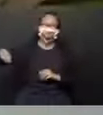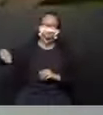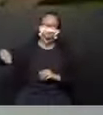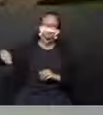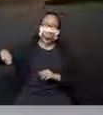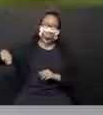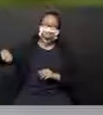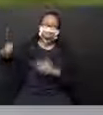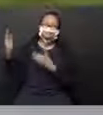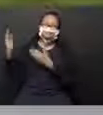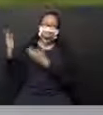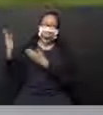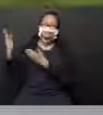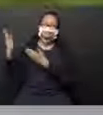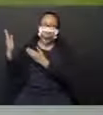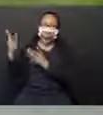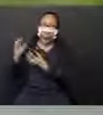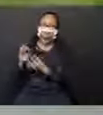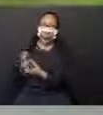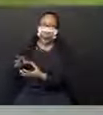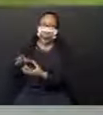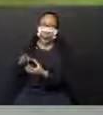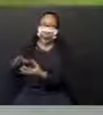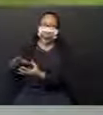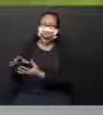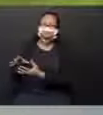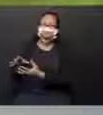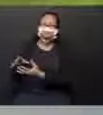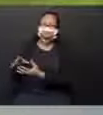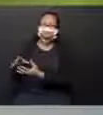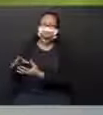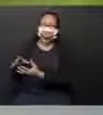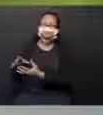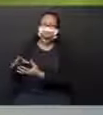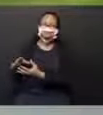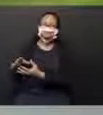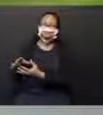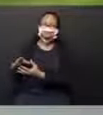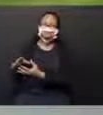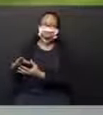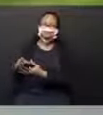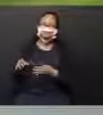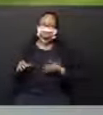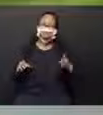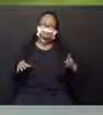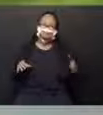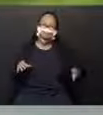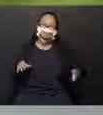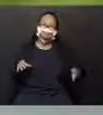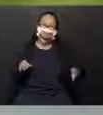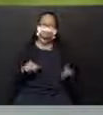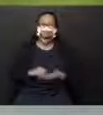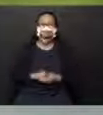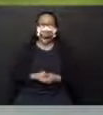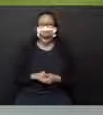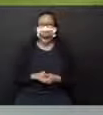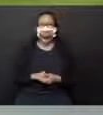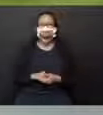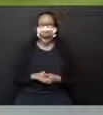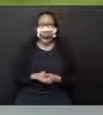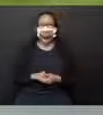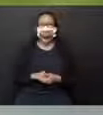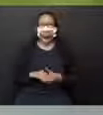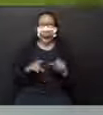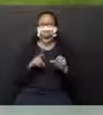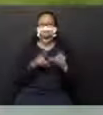olha o que acontece com a sombra. A sombra é projetada na lateral também. E na